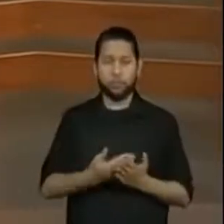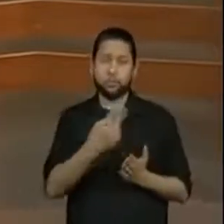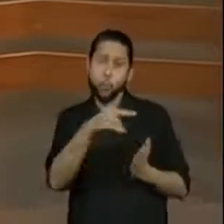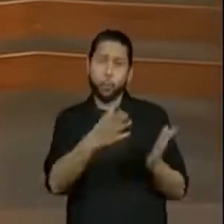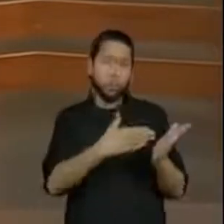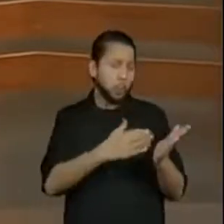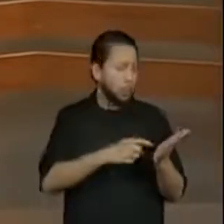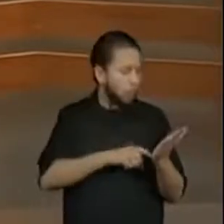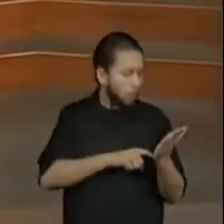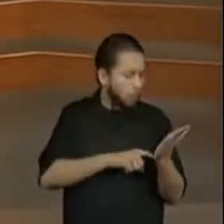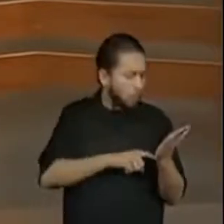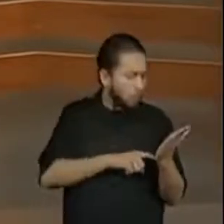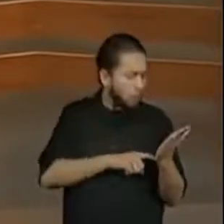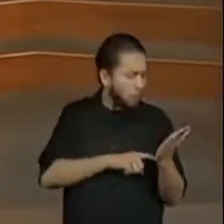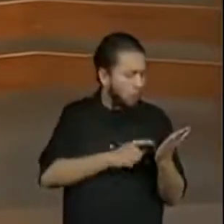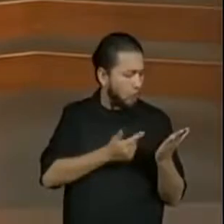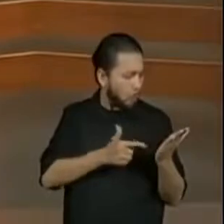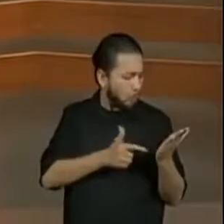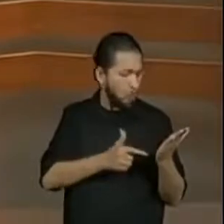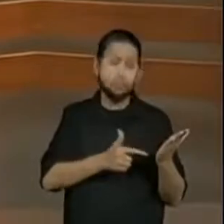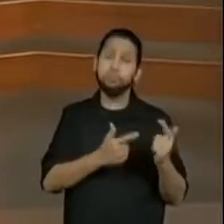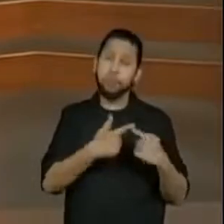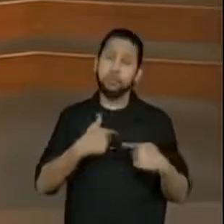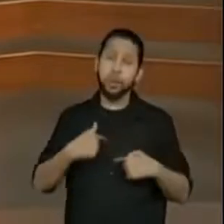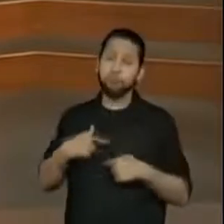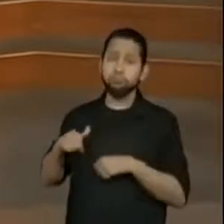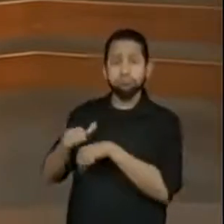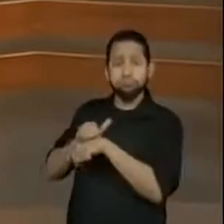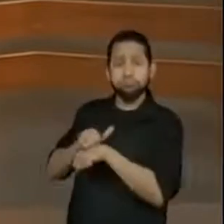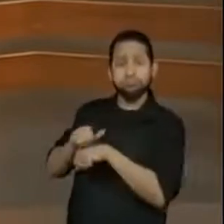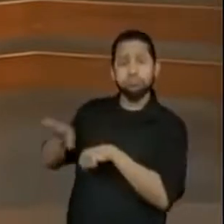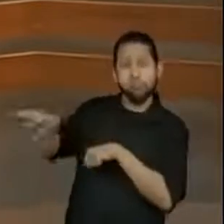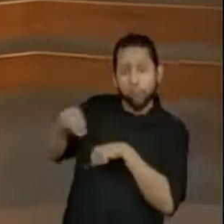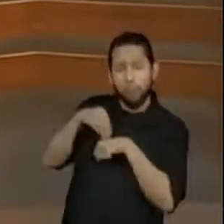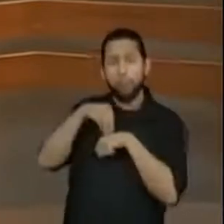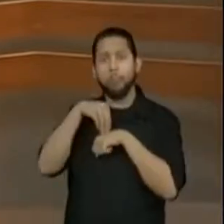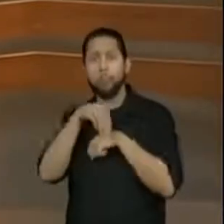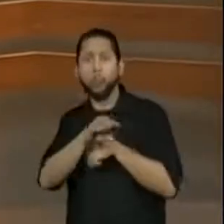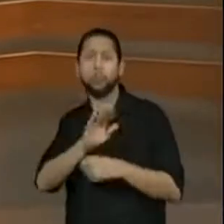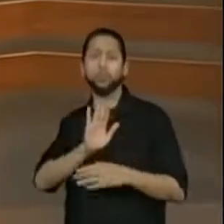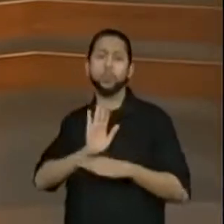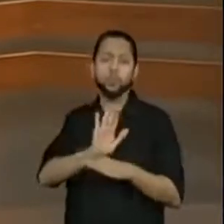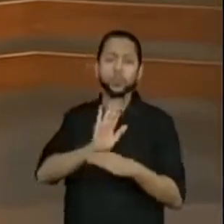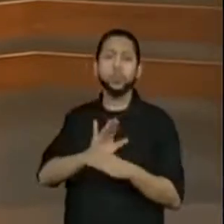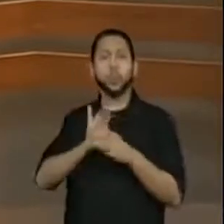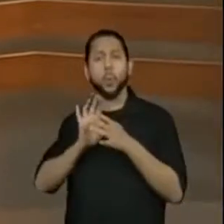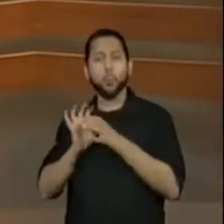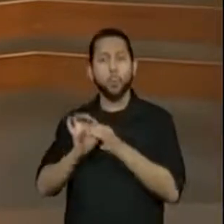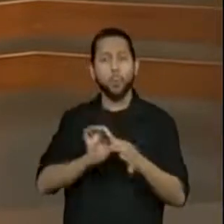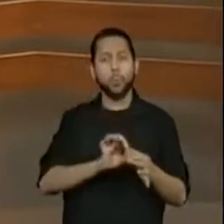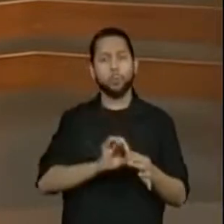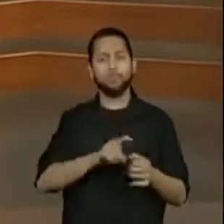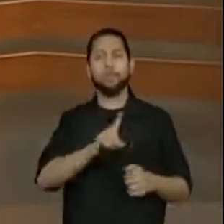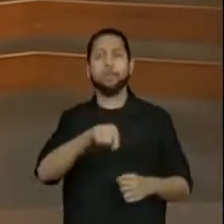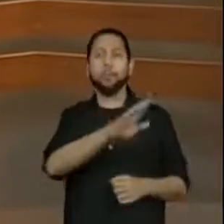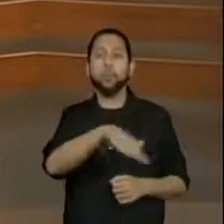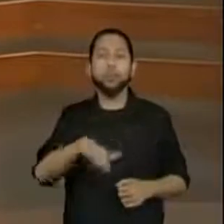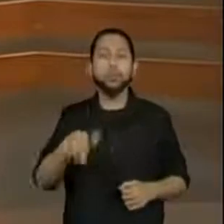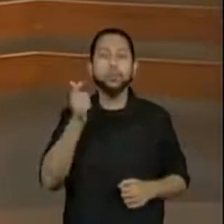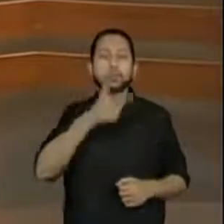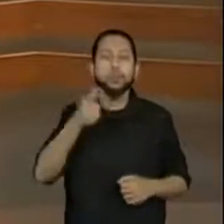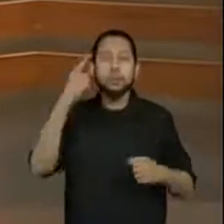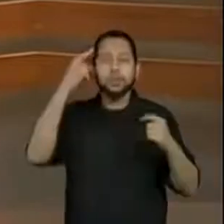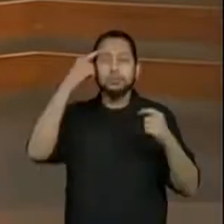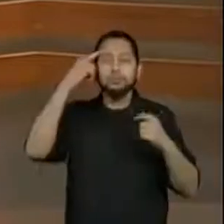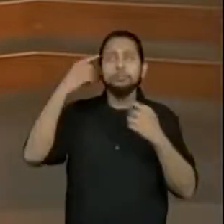no material, mas que eu achei essencial trazer para contextualizar tudo isso e para que nosso aluno não fique o quê?